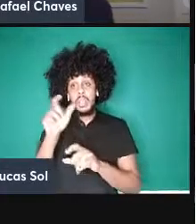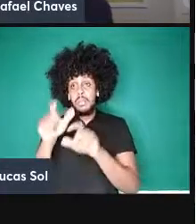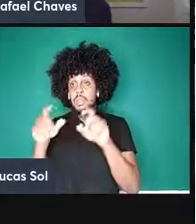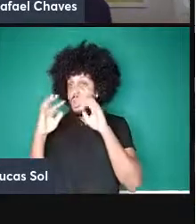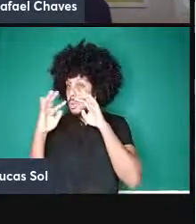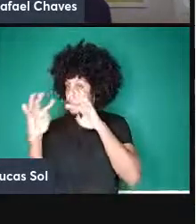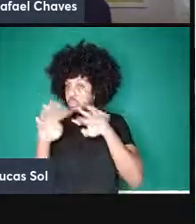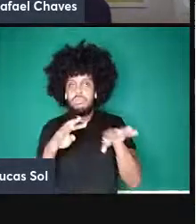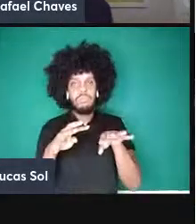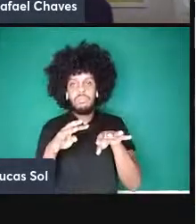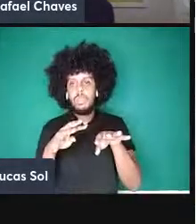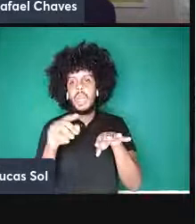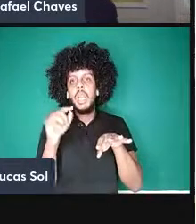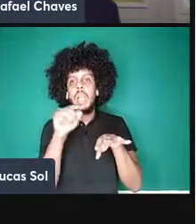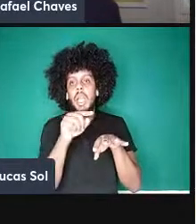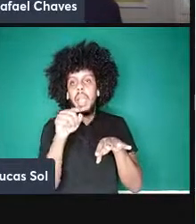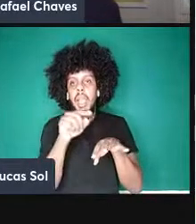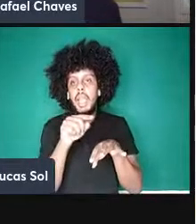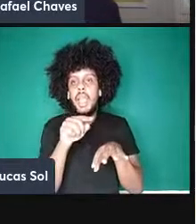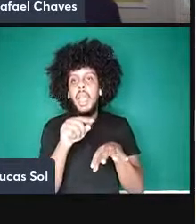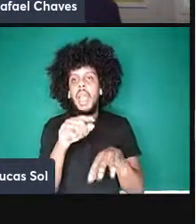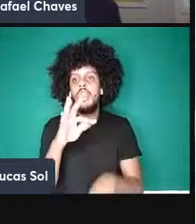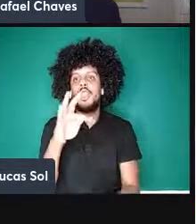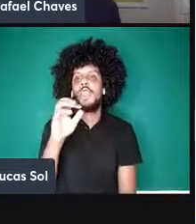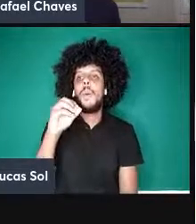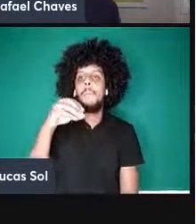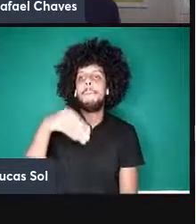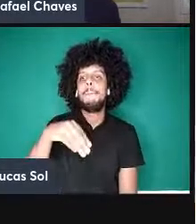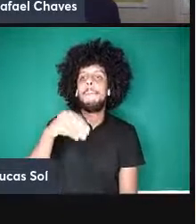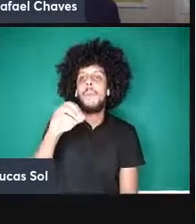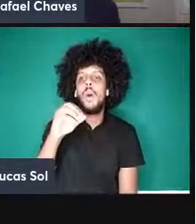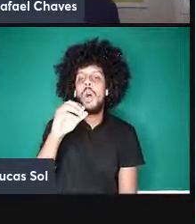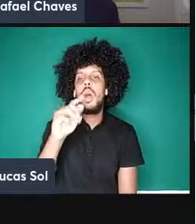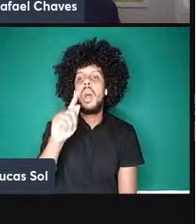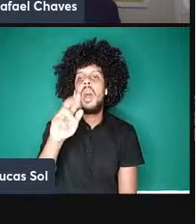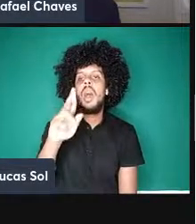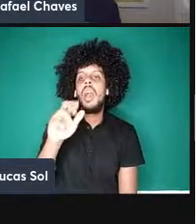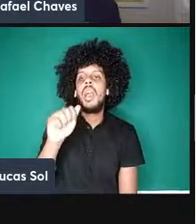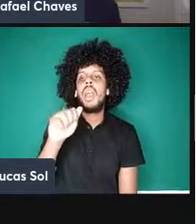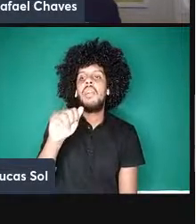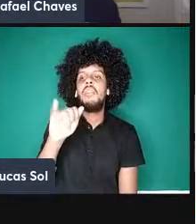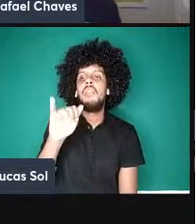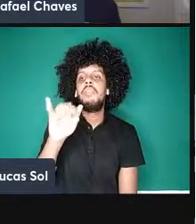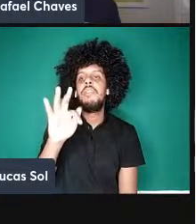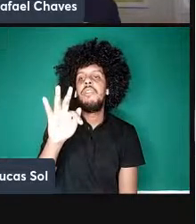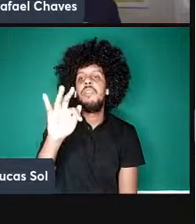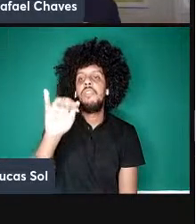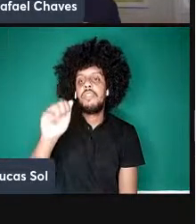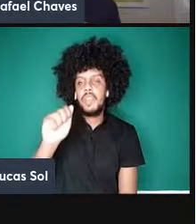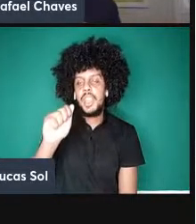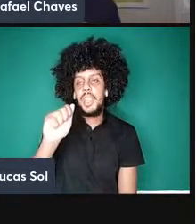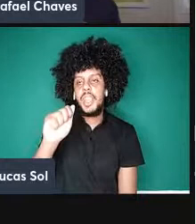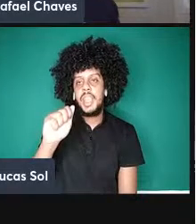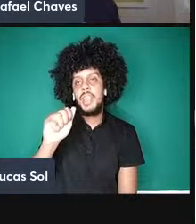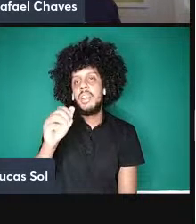shadow tomography tomografia shadow seria